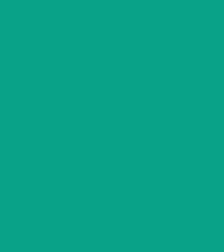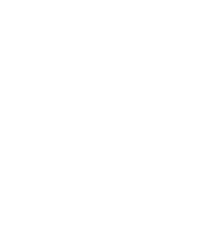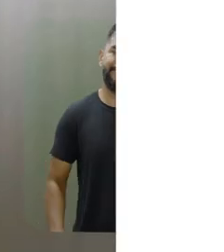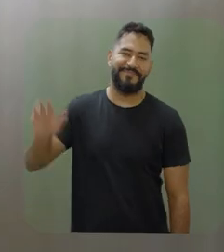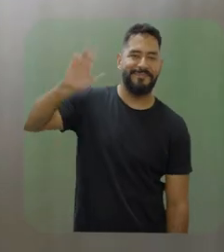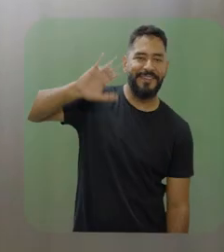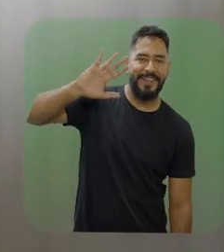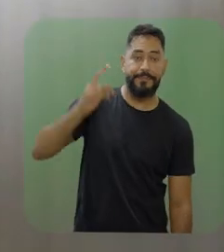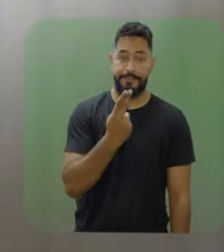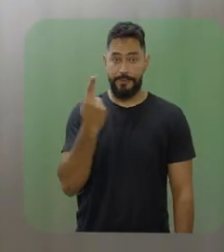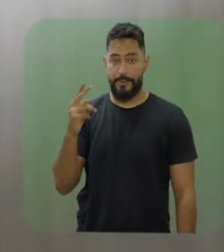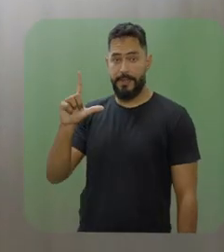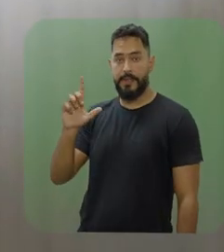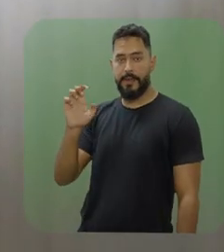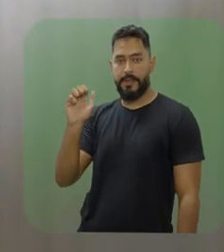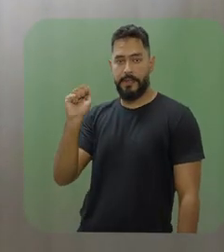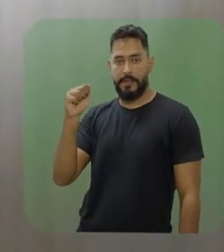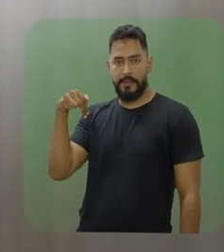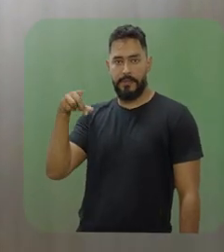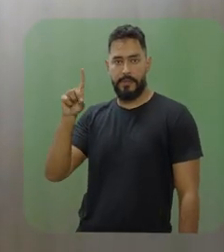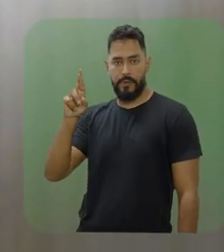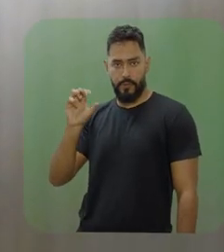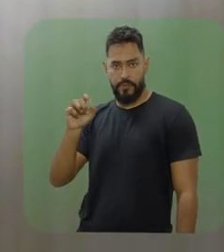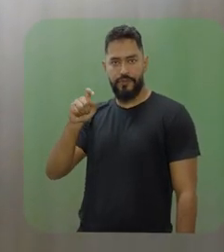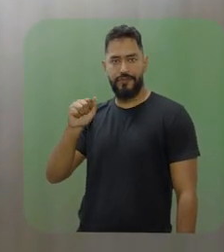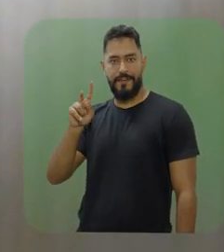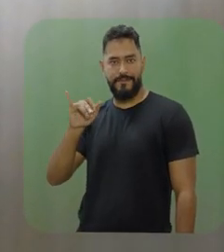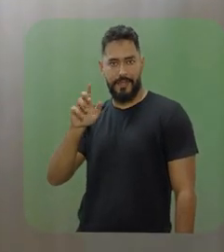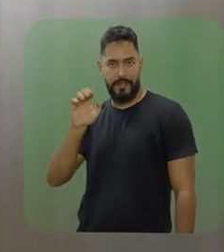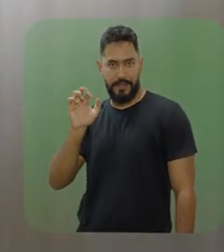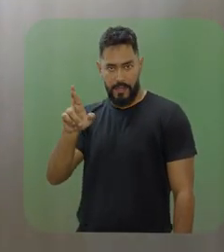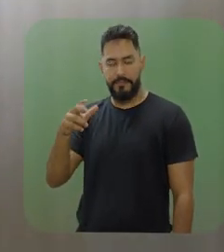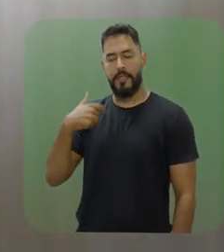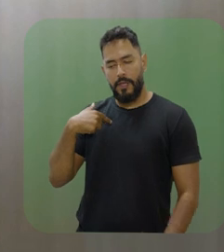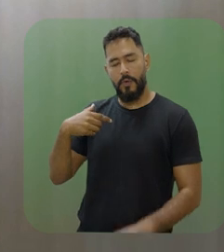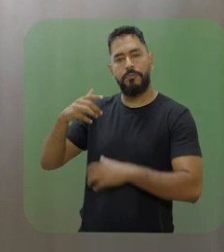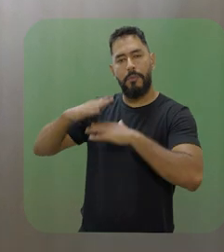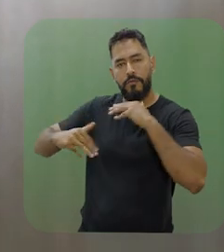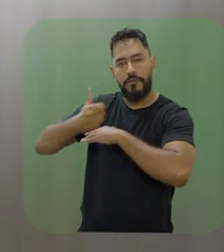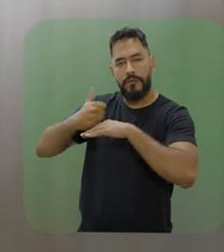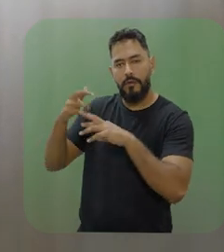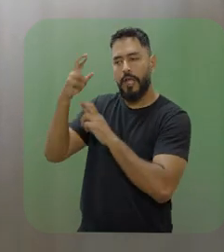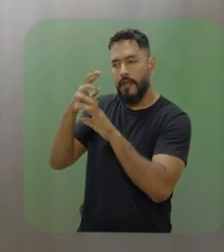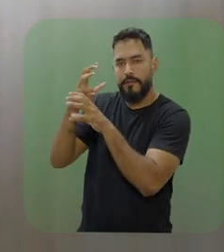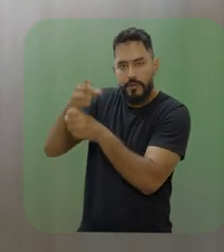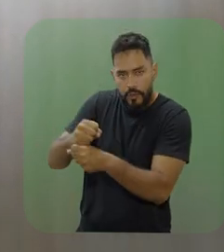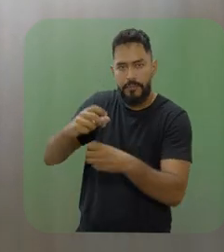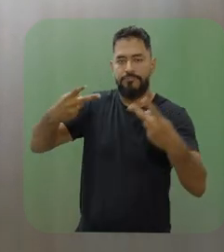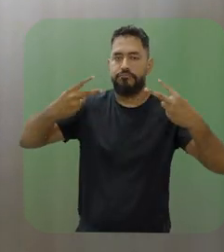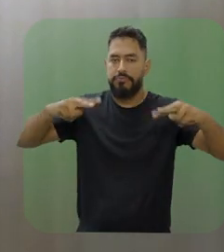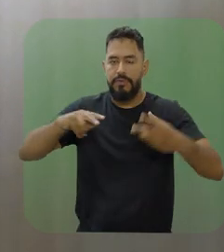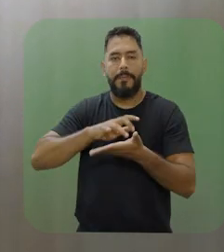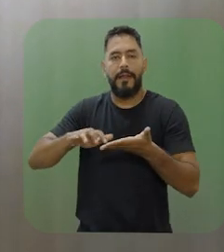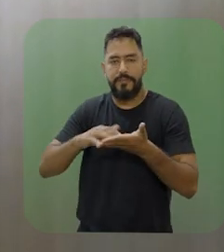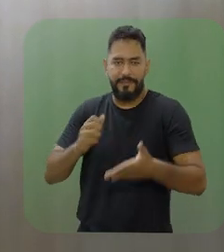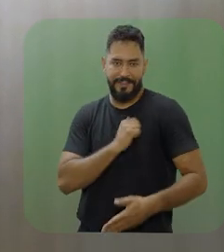Olá, meu nome é Leandro Xavier, sou revisor e transcritor bralhista do IFPE Campus Garenha.